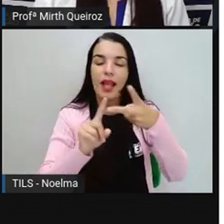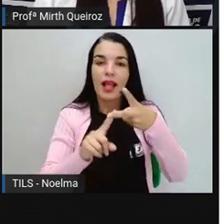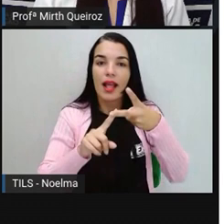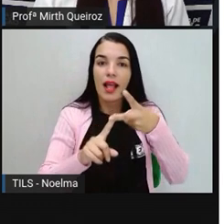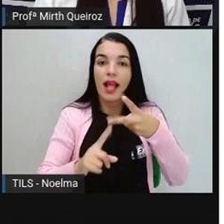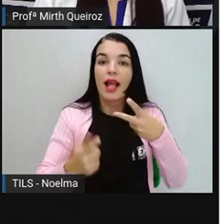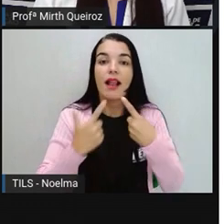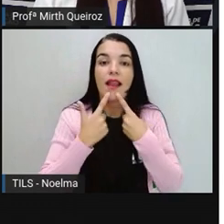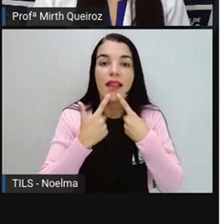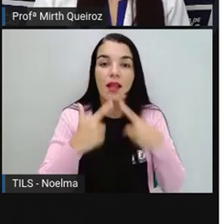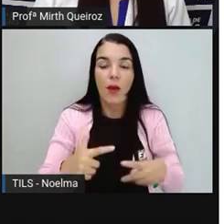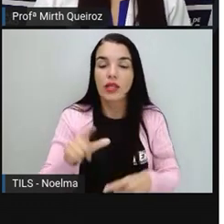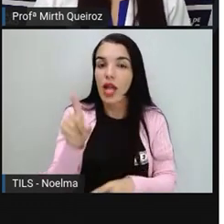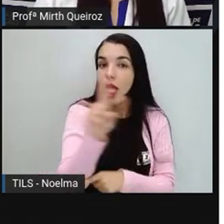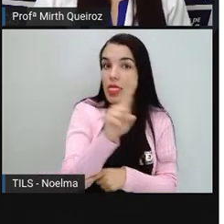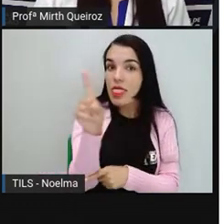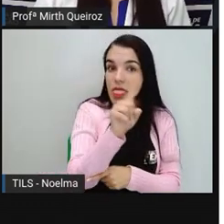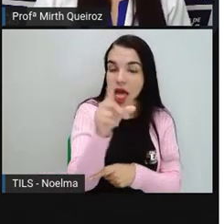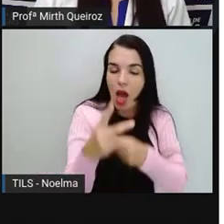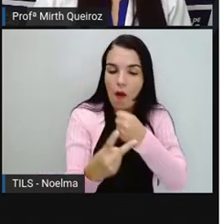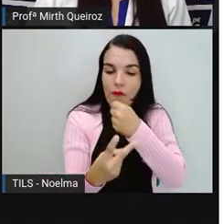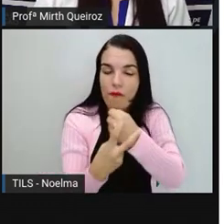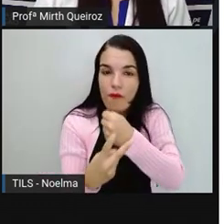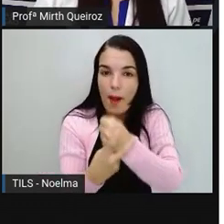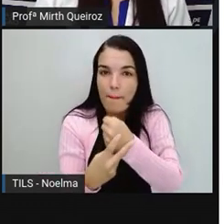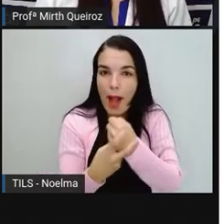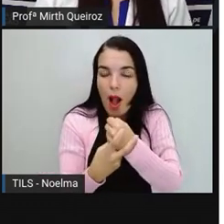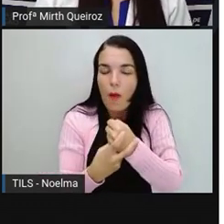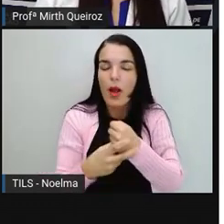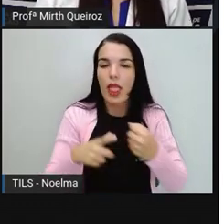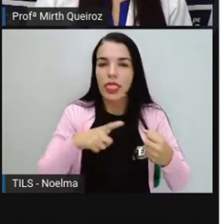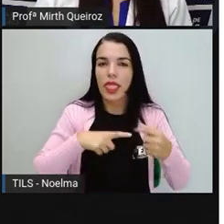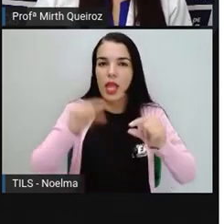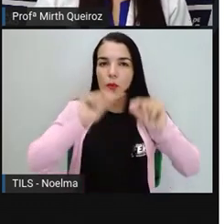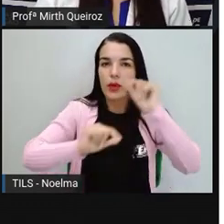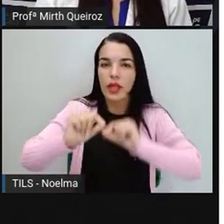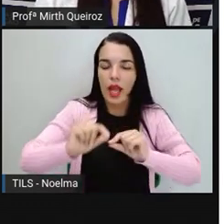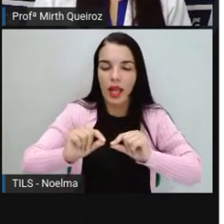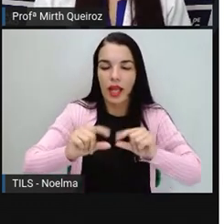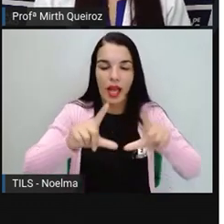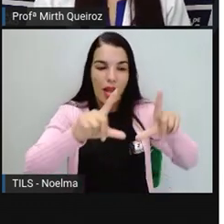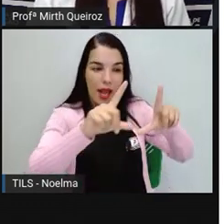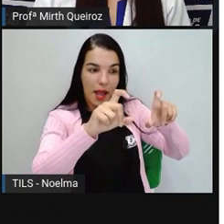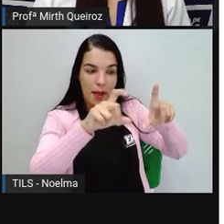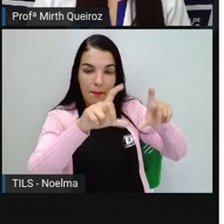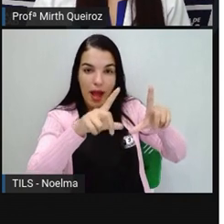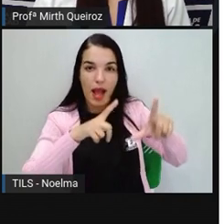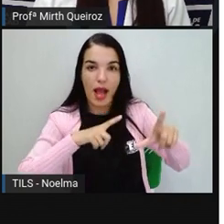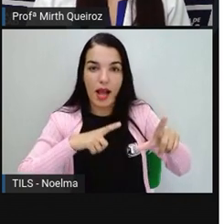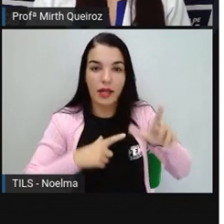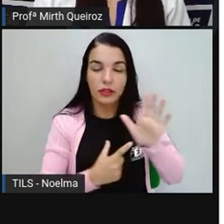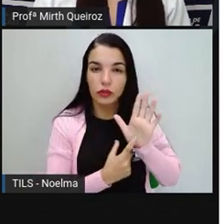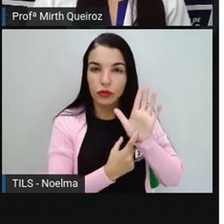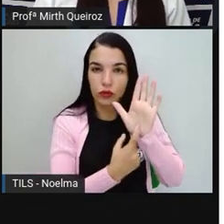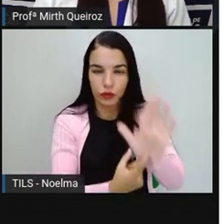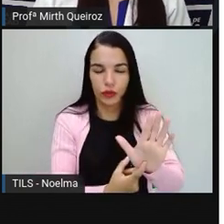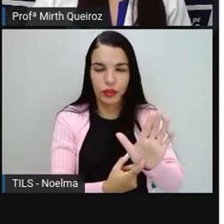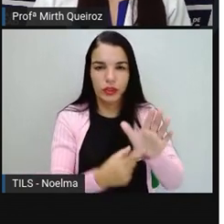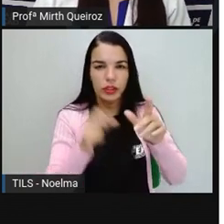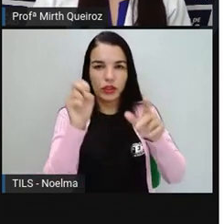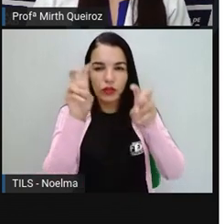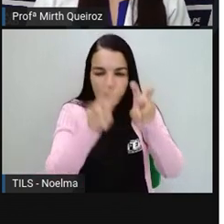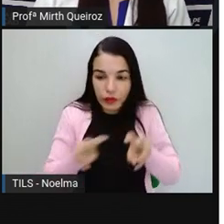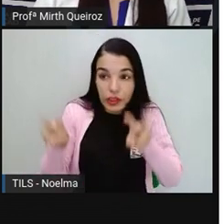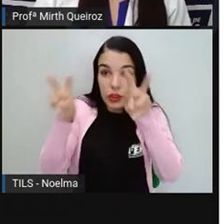linguagem não verbal, que é a partir de símbolos como imagens. E a linguagem mista, que é quando nós temos